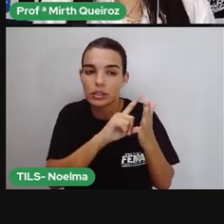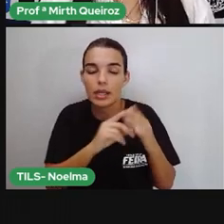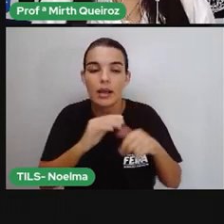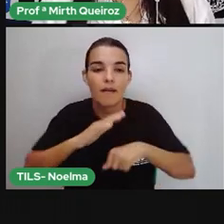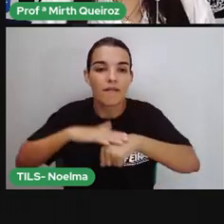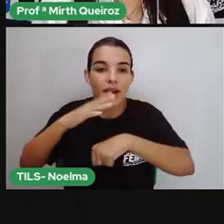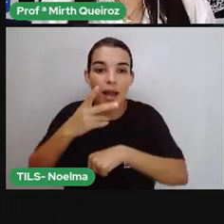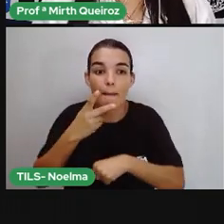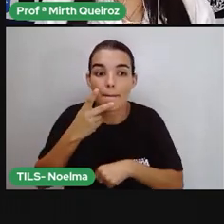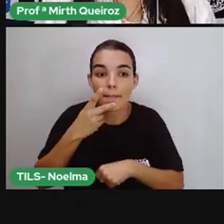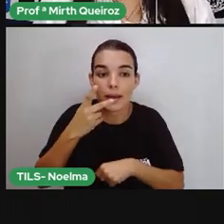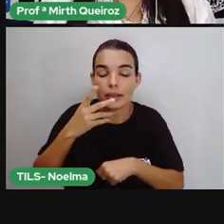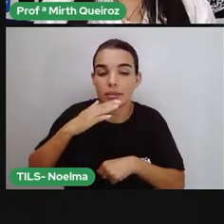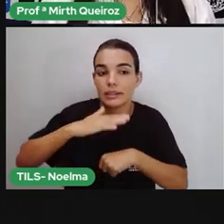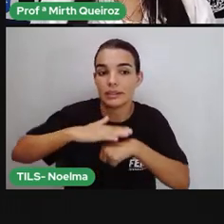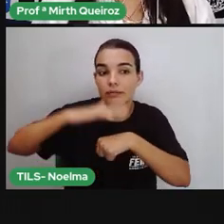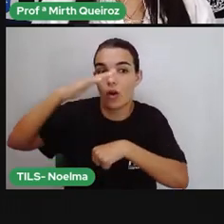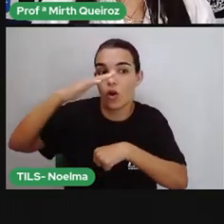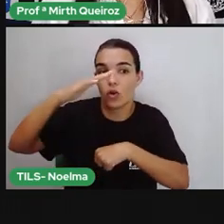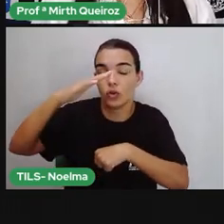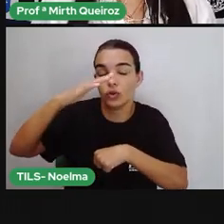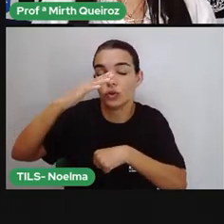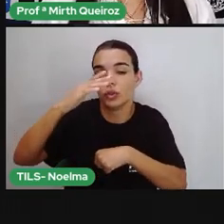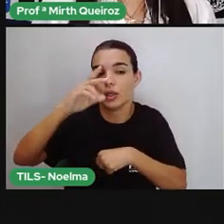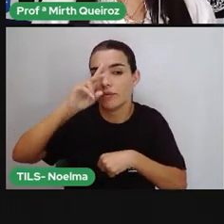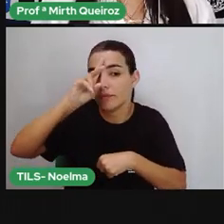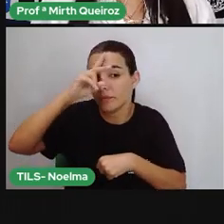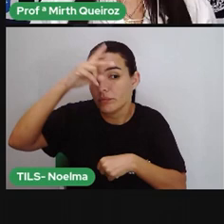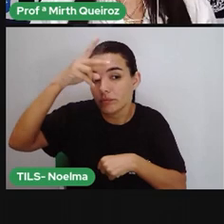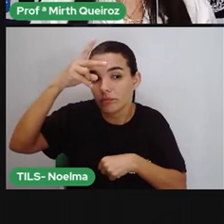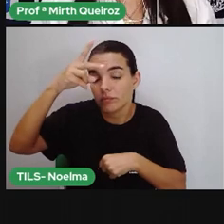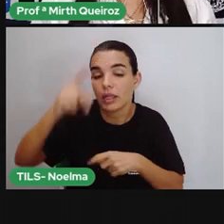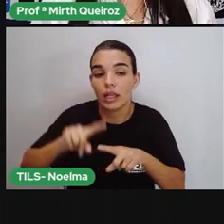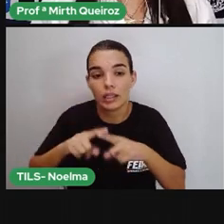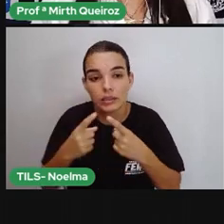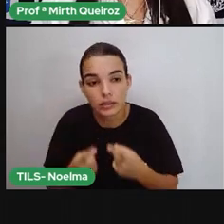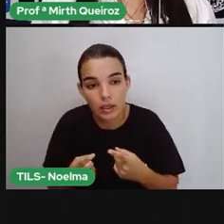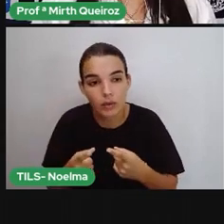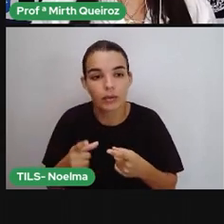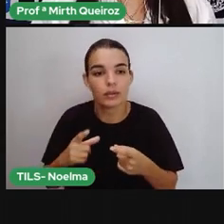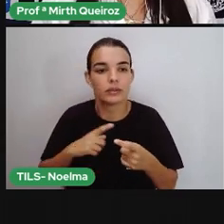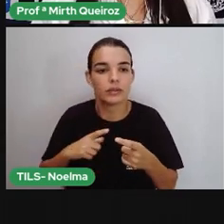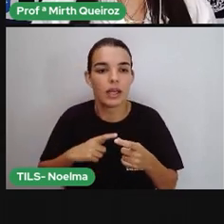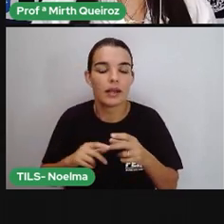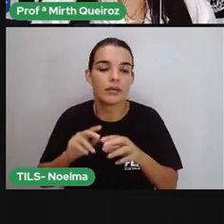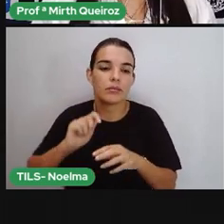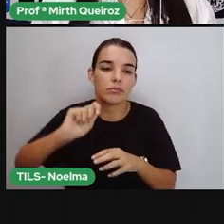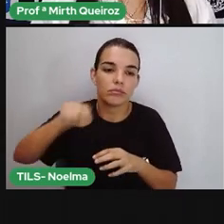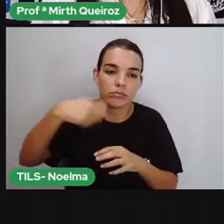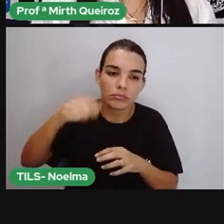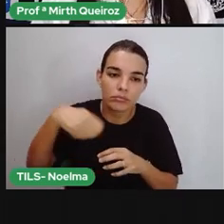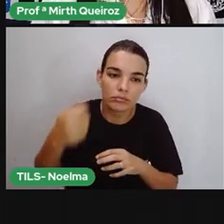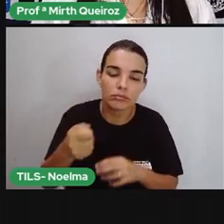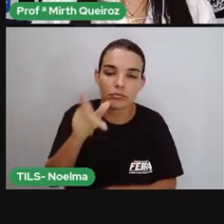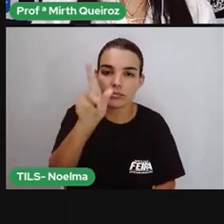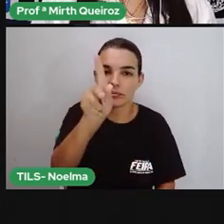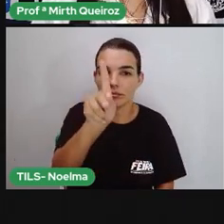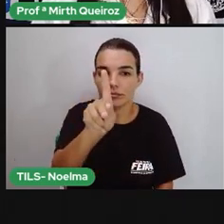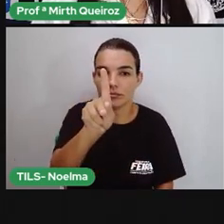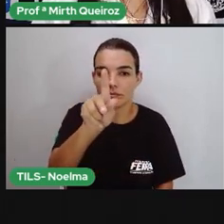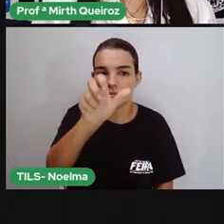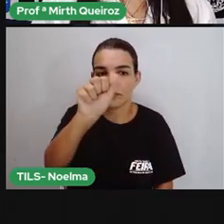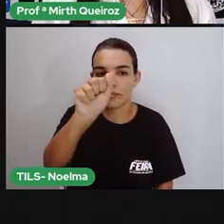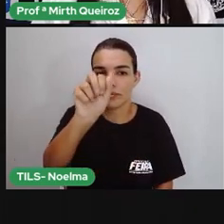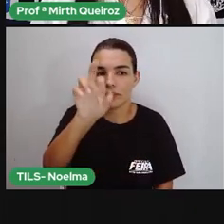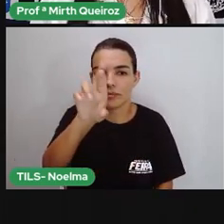intensidade, que é a mais forte, nós vamos ter palavras paroxítonas, como dócio,